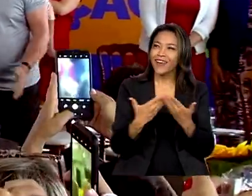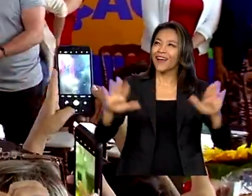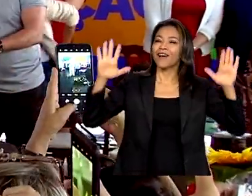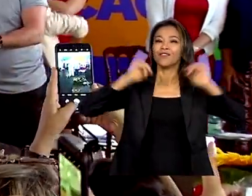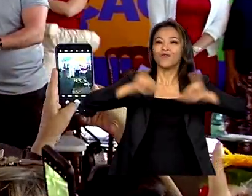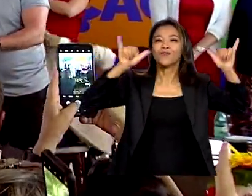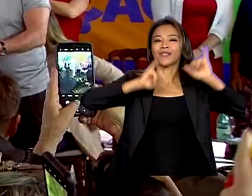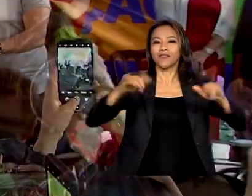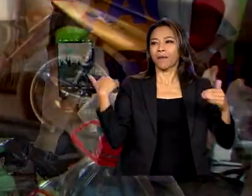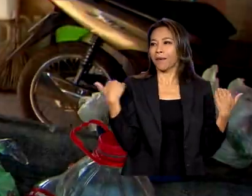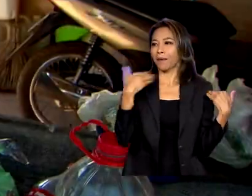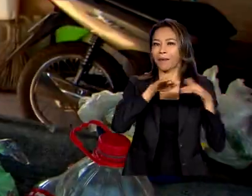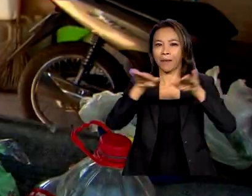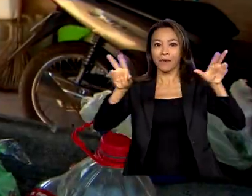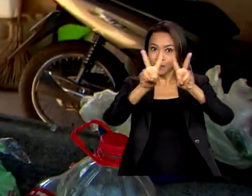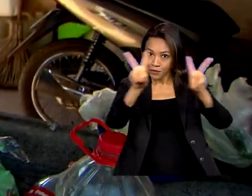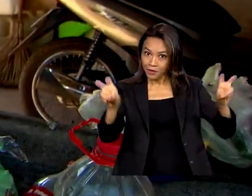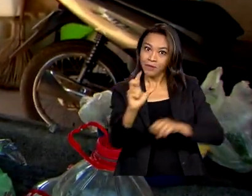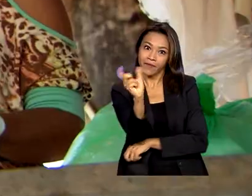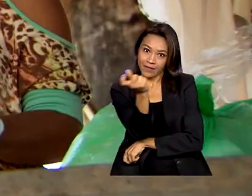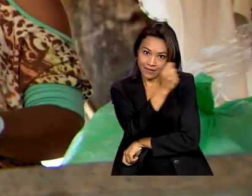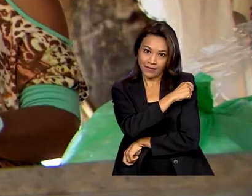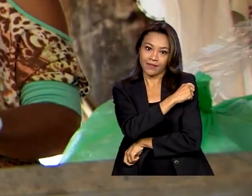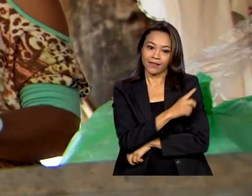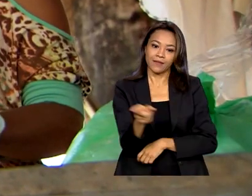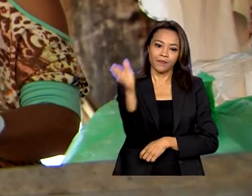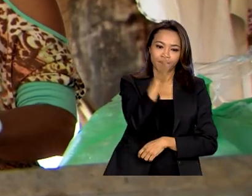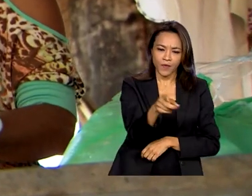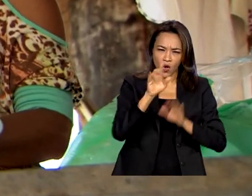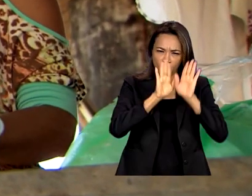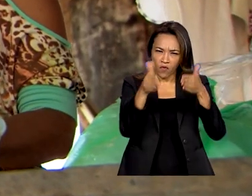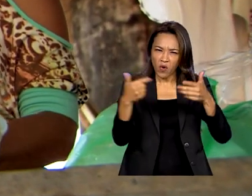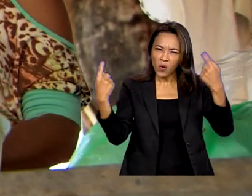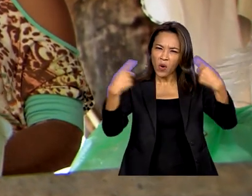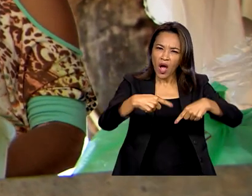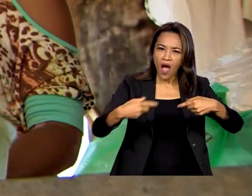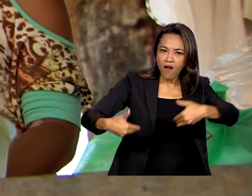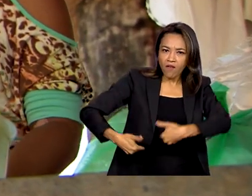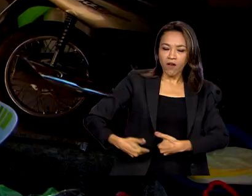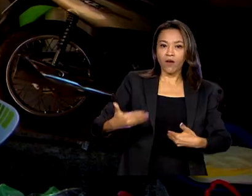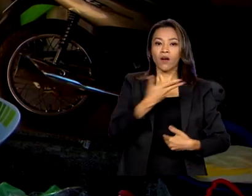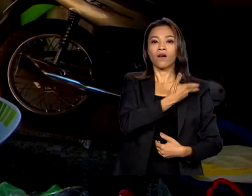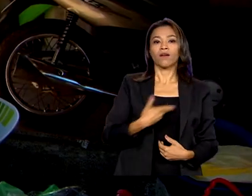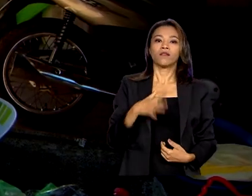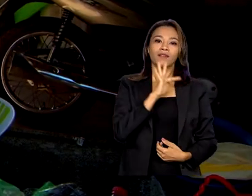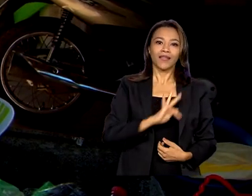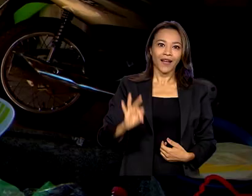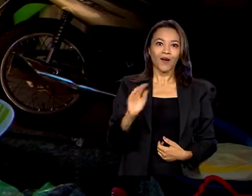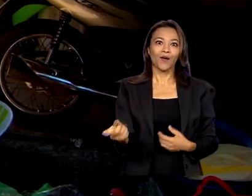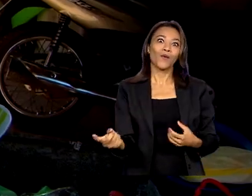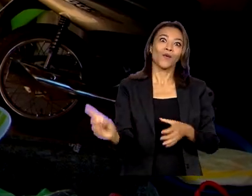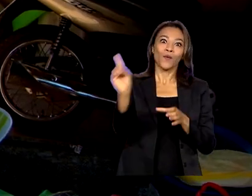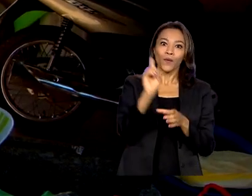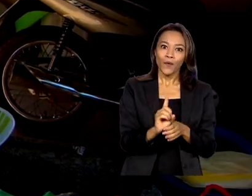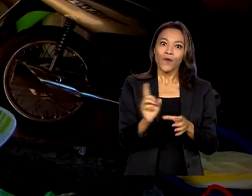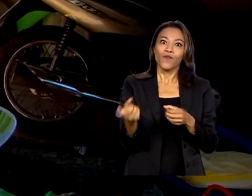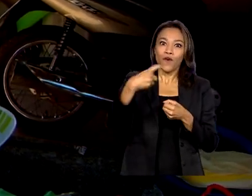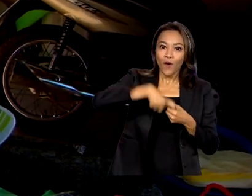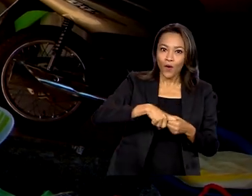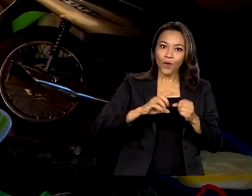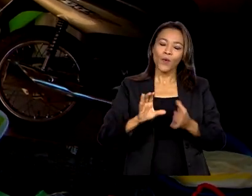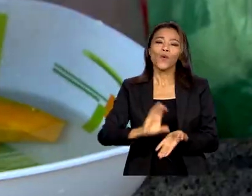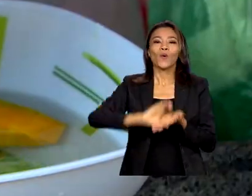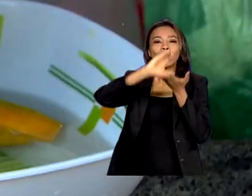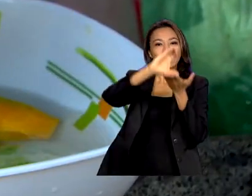pela vacinação. Com foco no combate à fome, o governo federal retoma hoje o Conselho de Segurança Alimentar